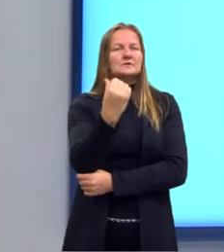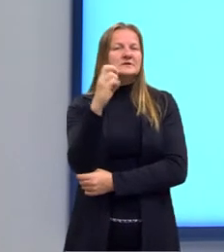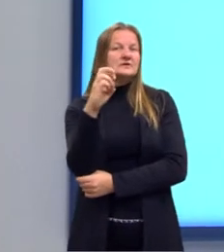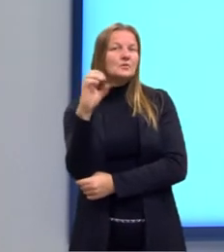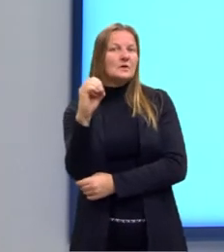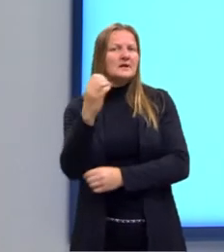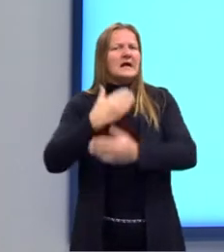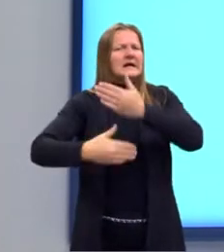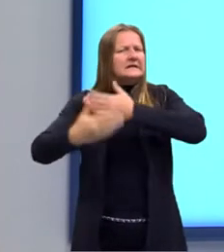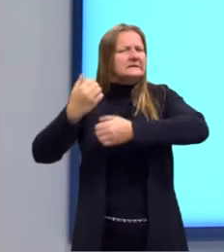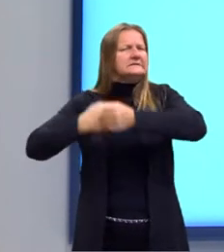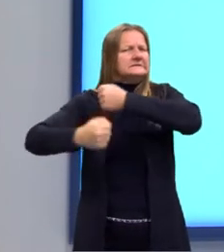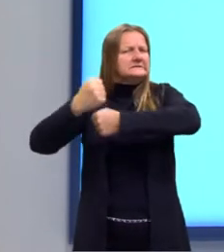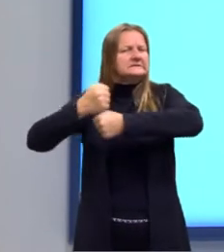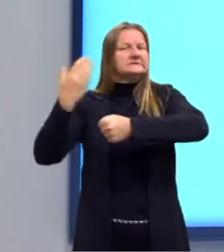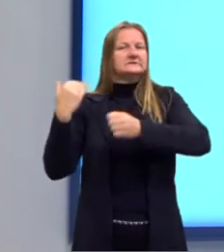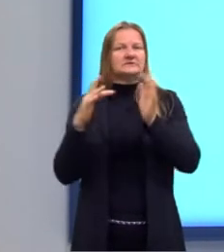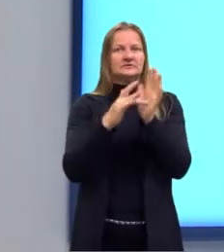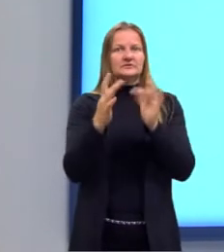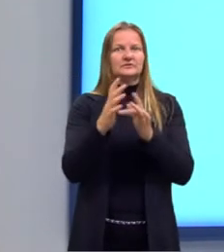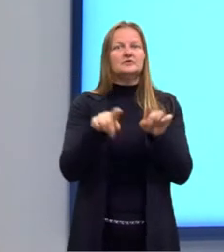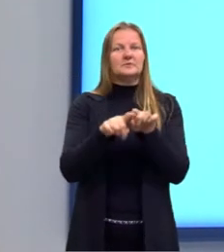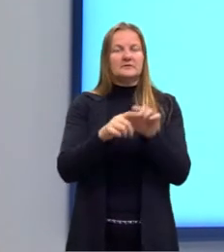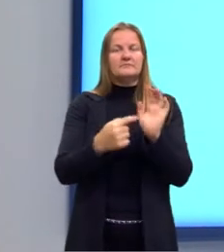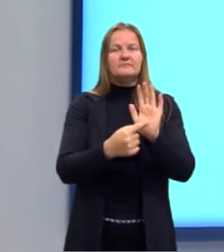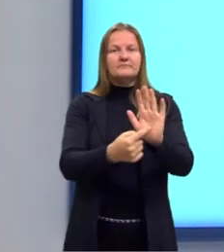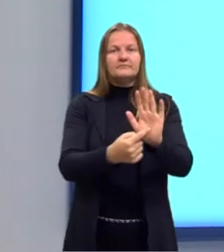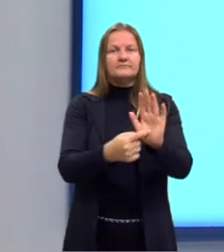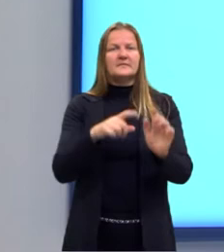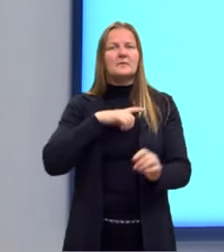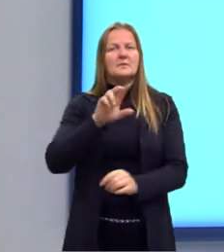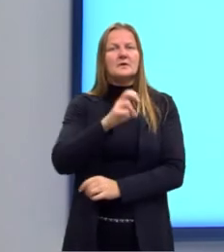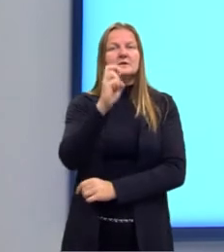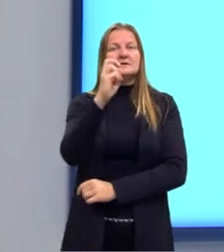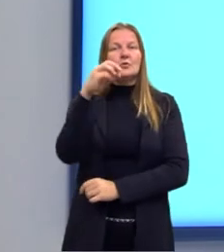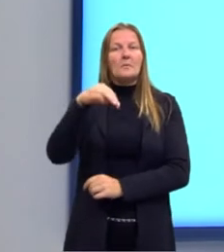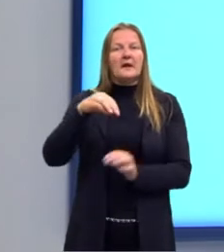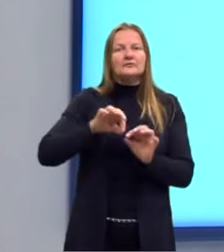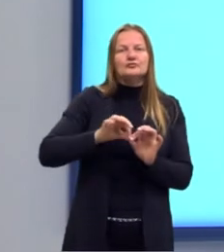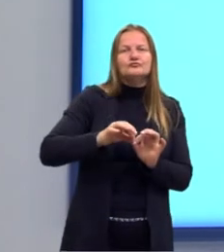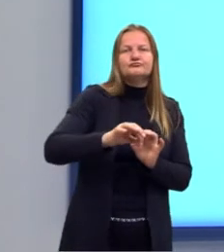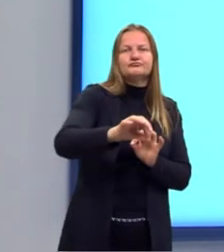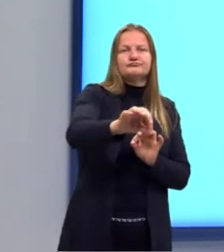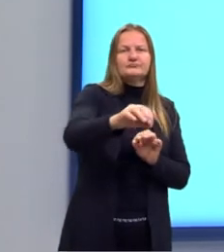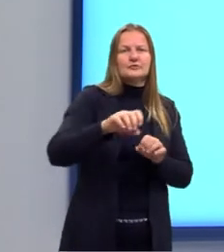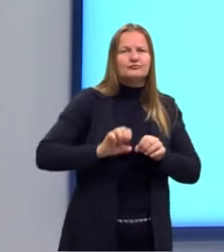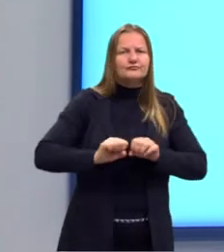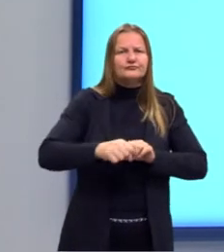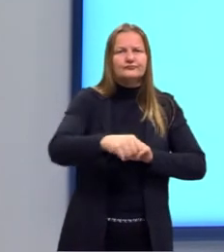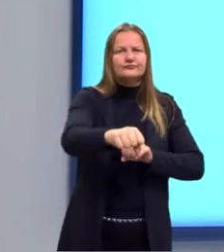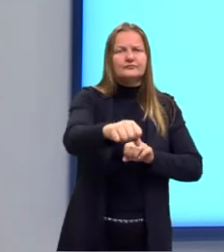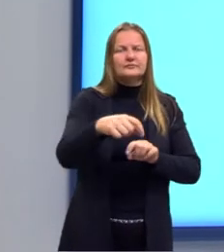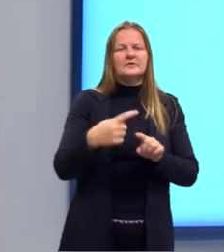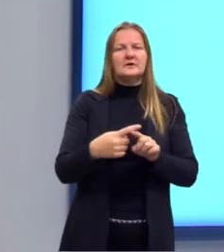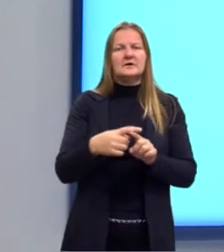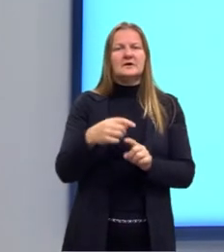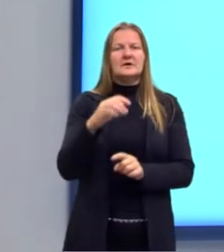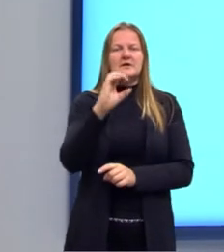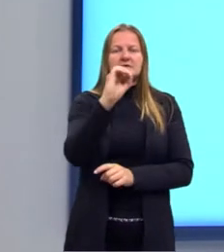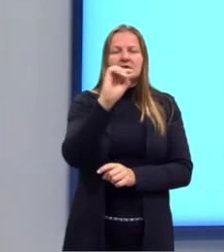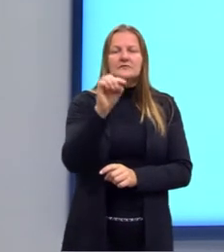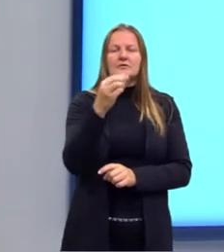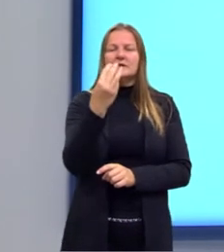antes de Cristo. Ele tem aproximadamente cinco metros e meio de comprimento e 0